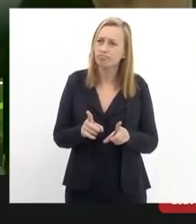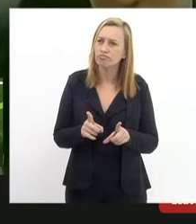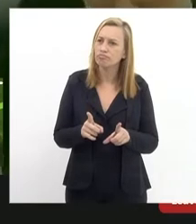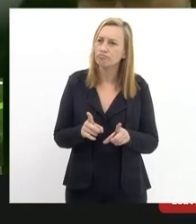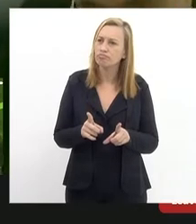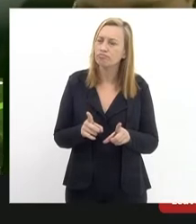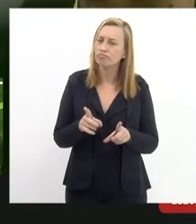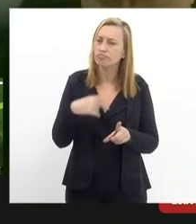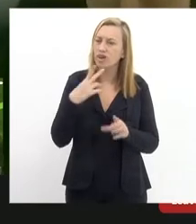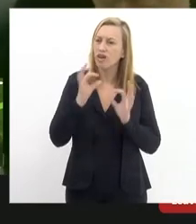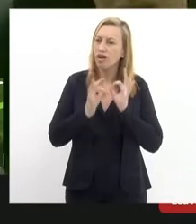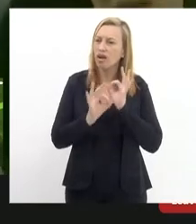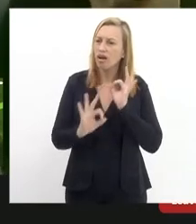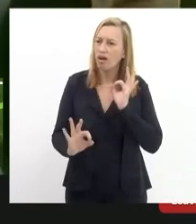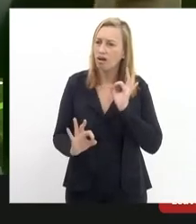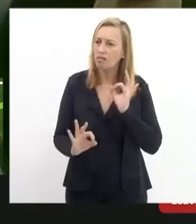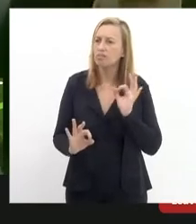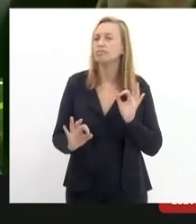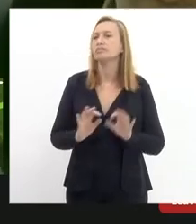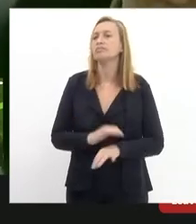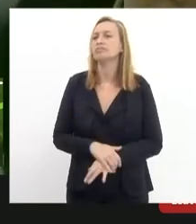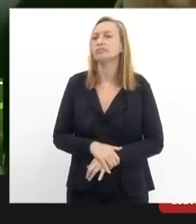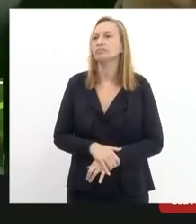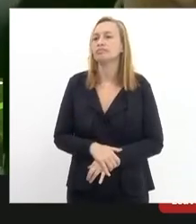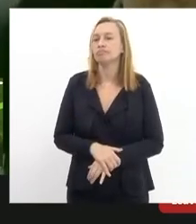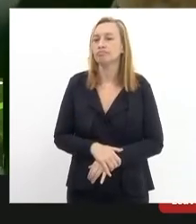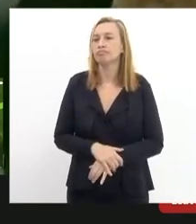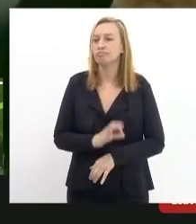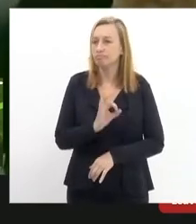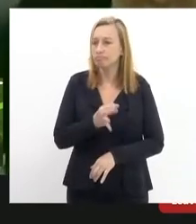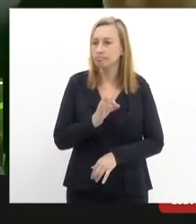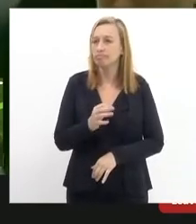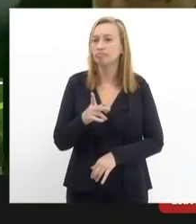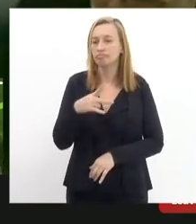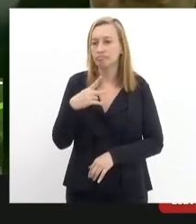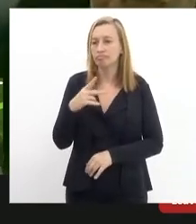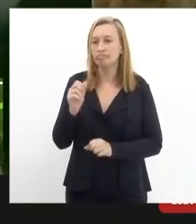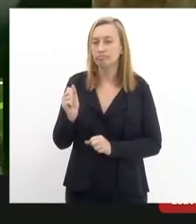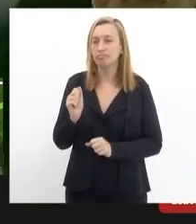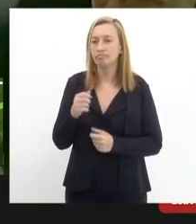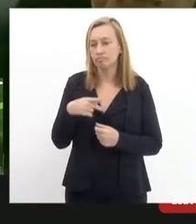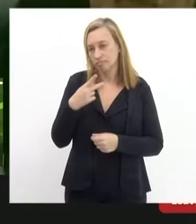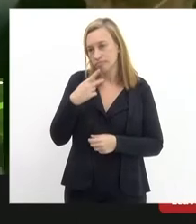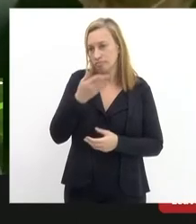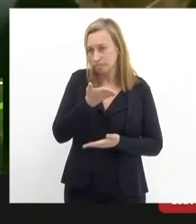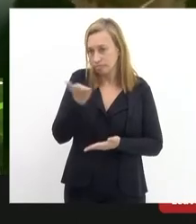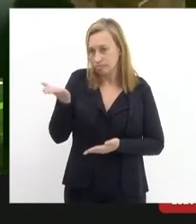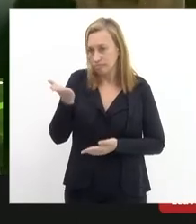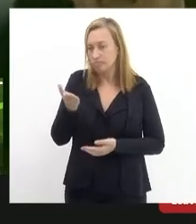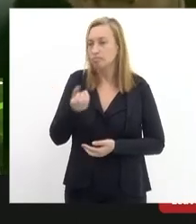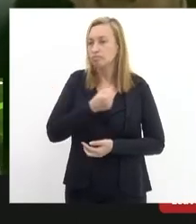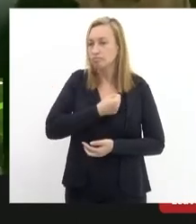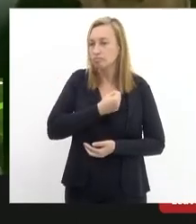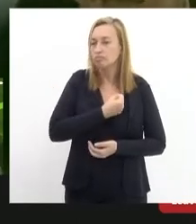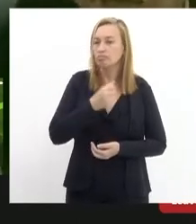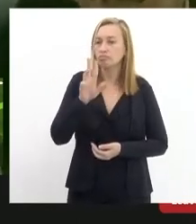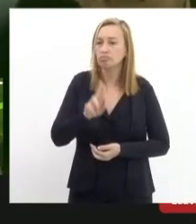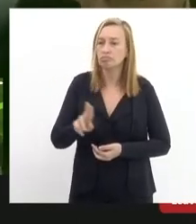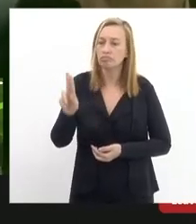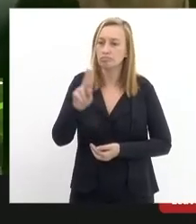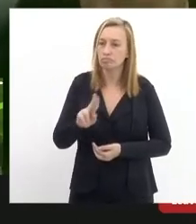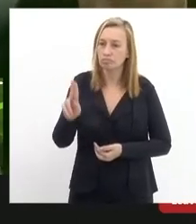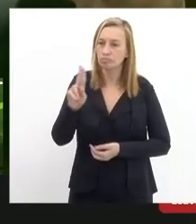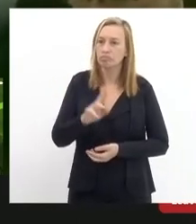longo nas nossas considerações posteriormente eu poderei passar aos senhores o número de usuários